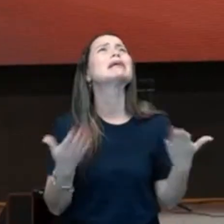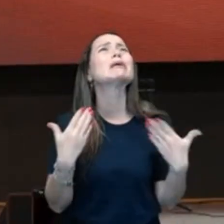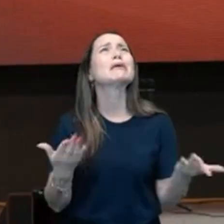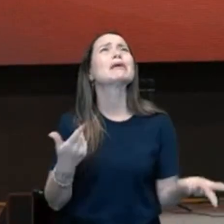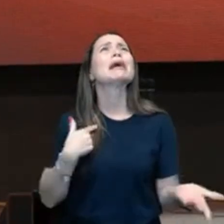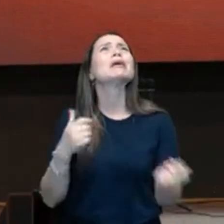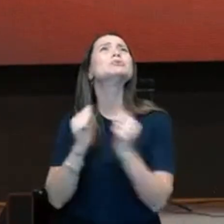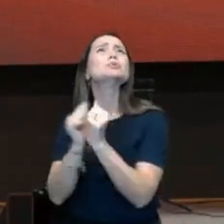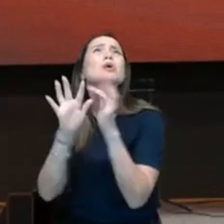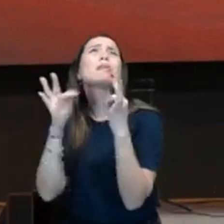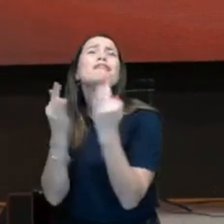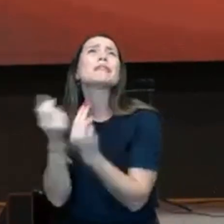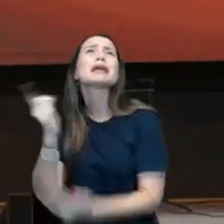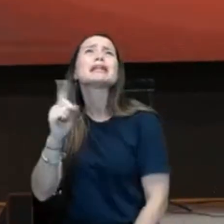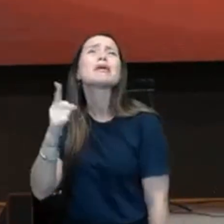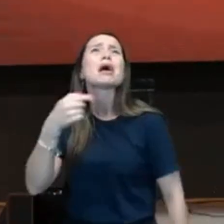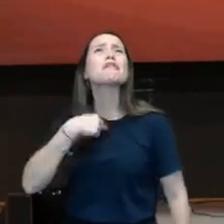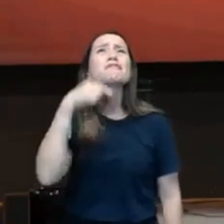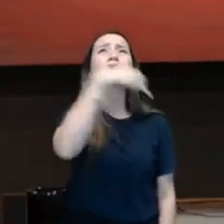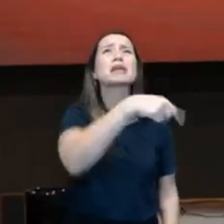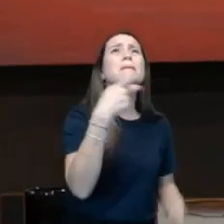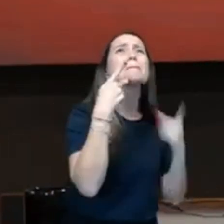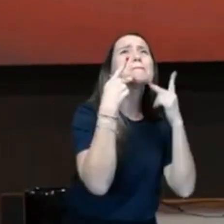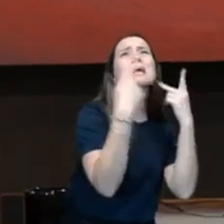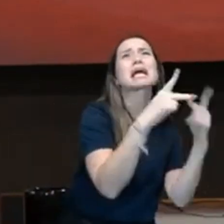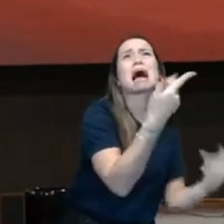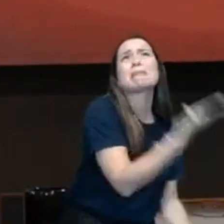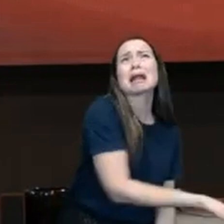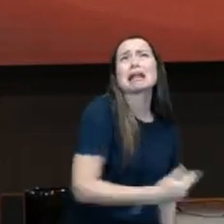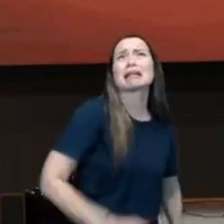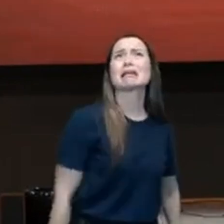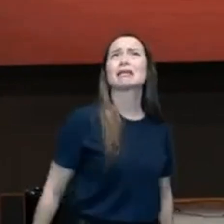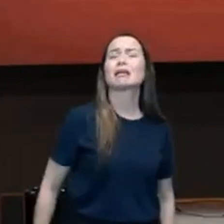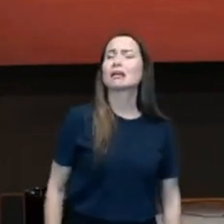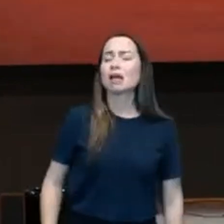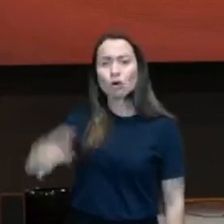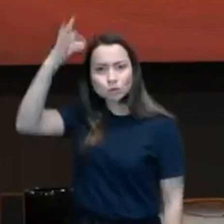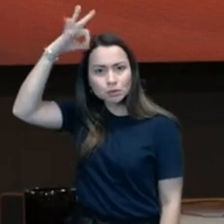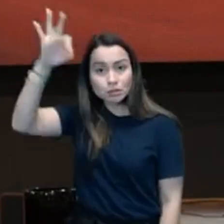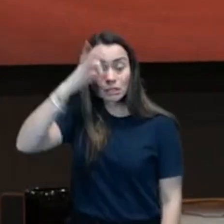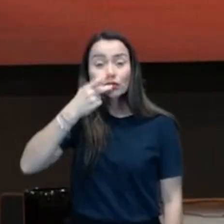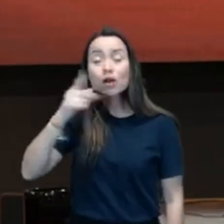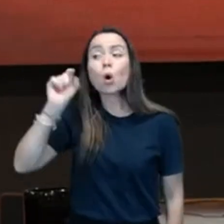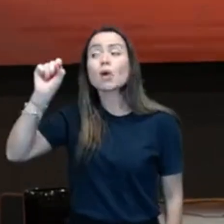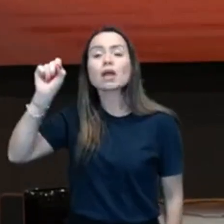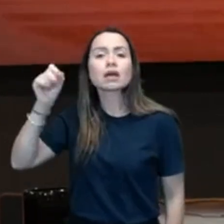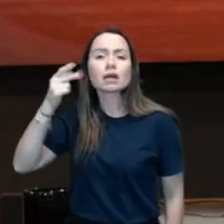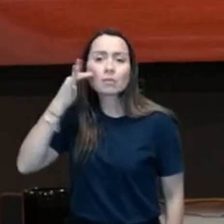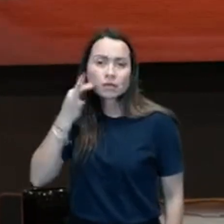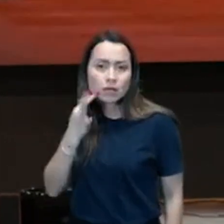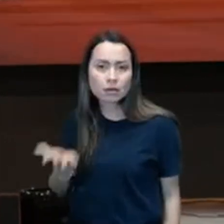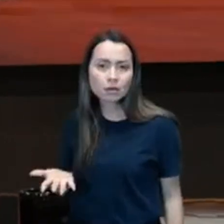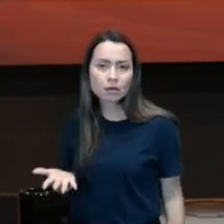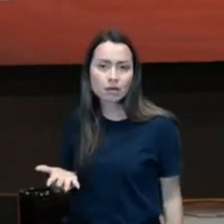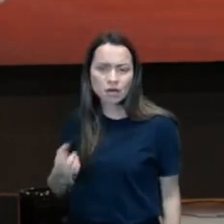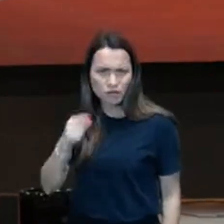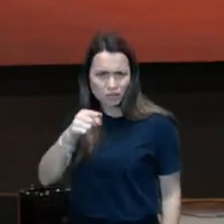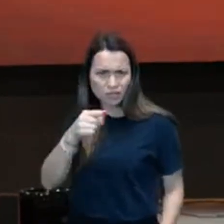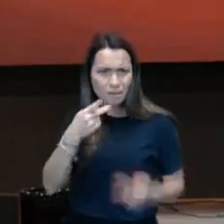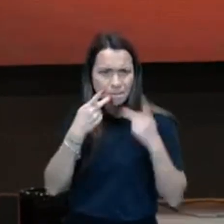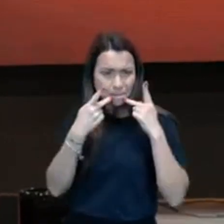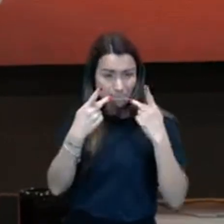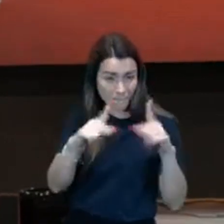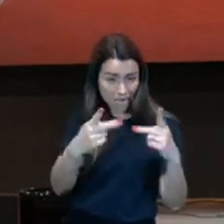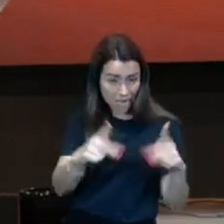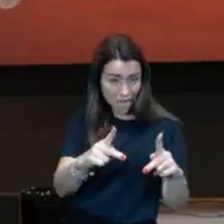cara. O Espírito Santo falou para mim, tu não vai pregar o amor, porque Ele merece amor. Você vai pregar o amor, porque Ele precisa de amor. Eu